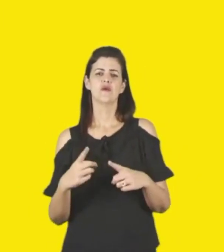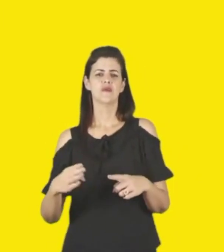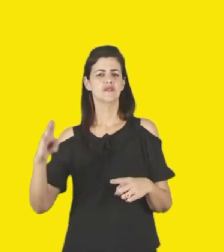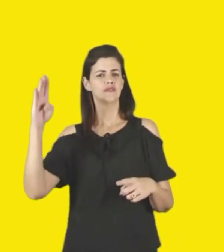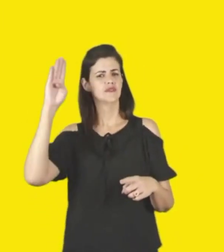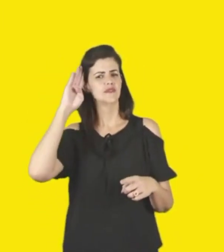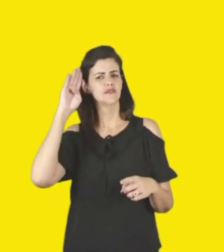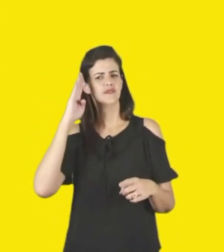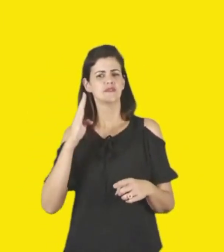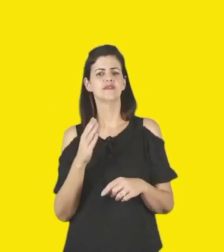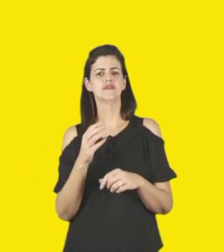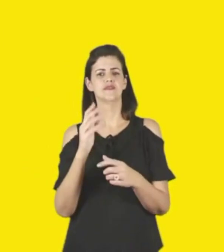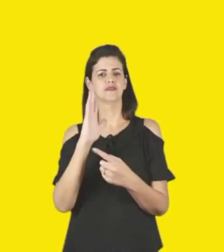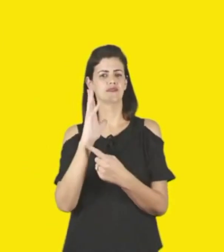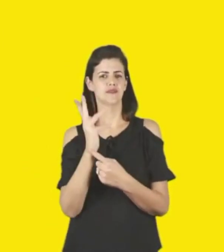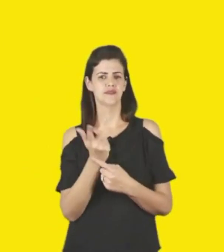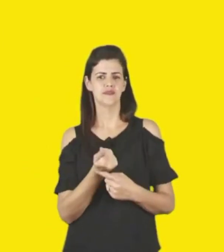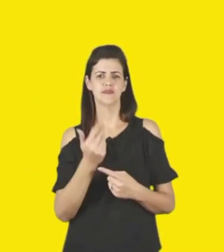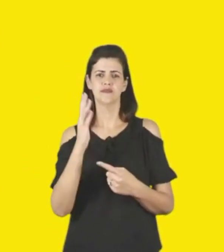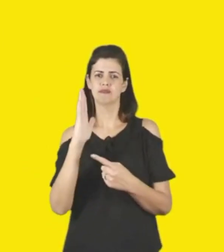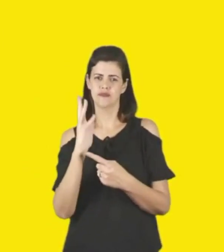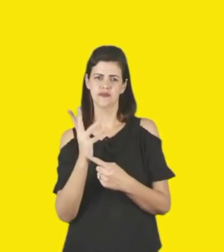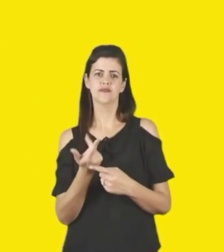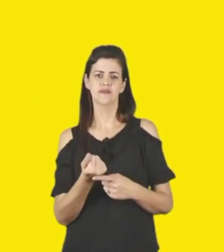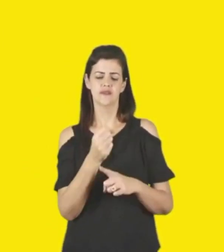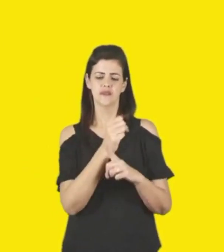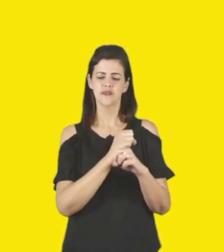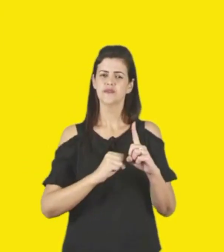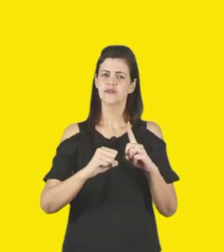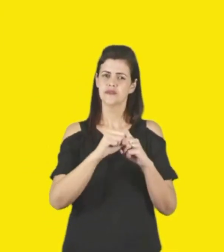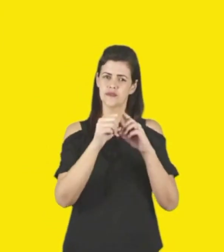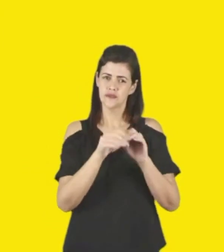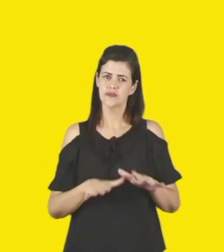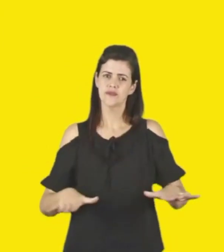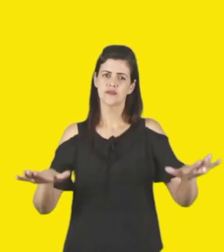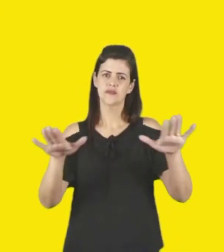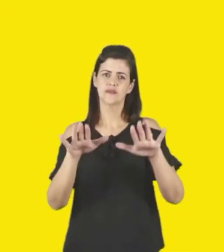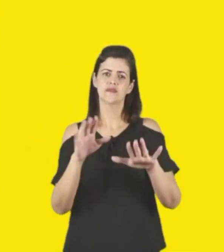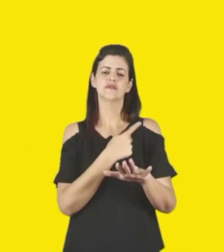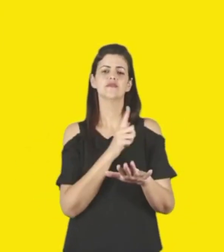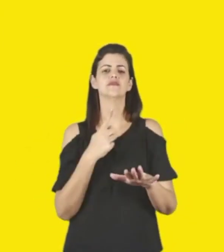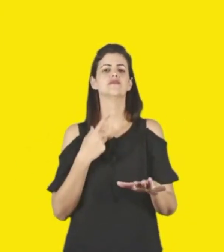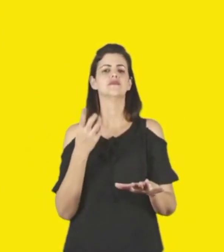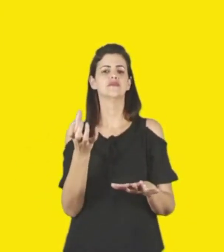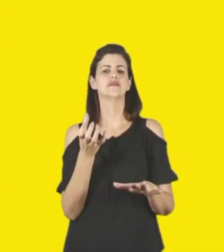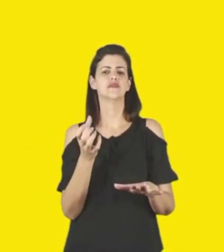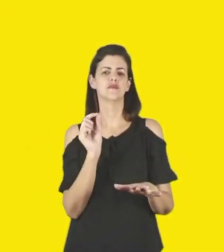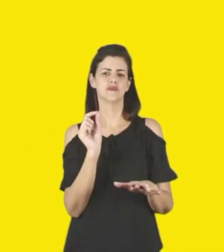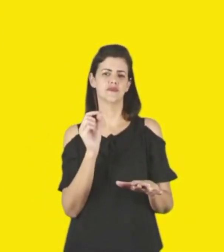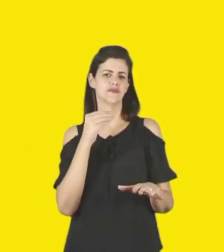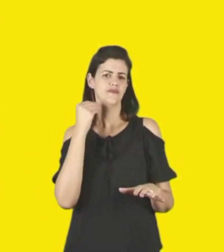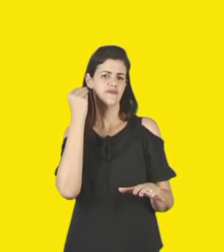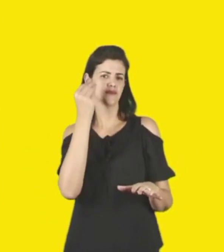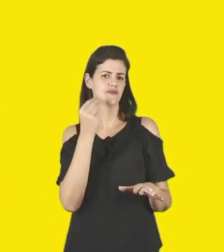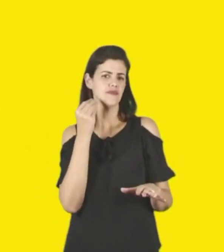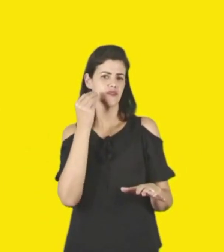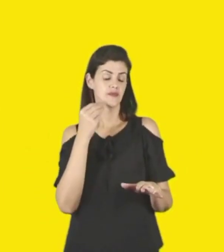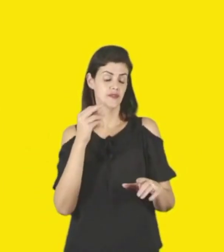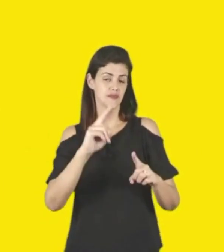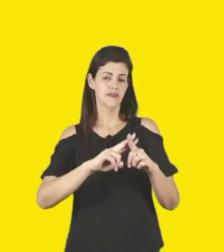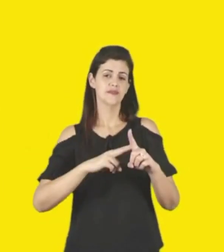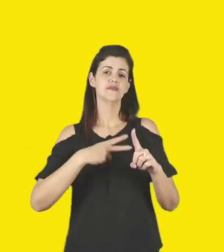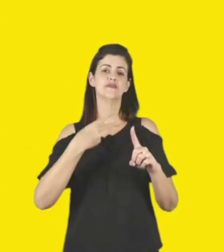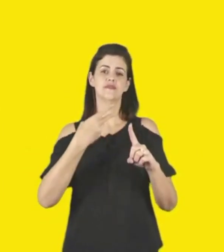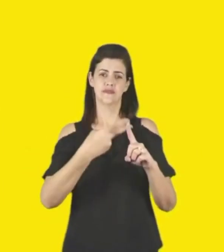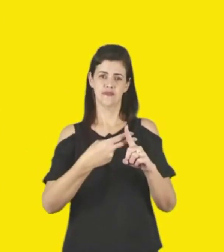espetáculos e atividades artísticas e socioeducativas, visamos a ampliação dos repertórios e experiências que possam multiplicar